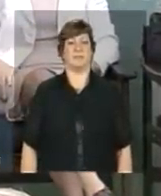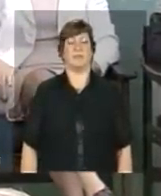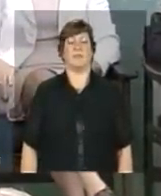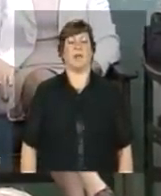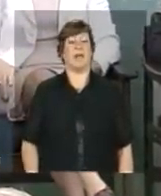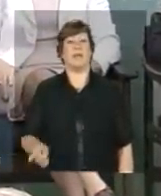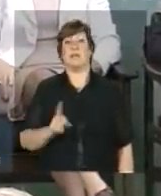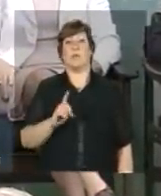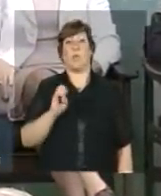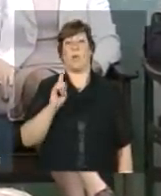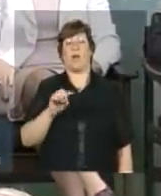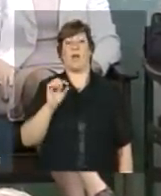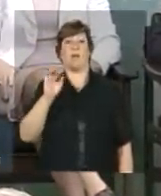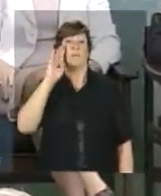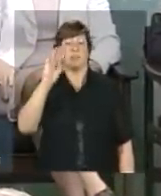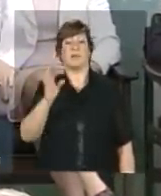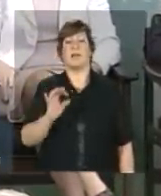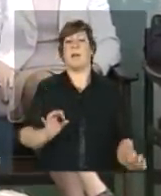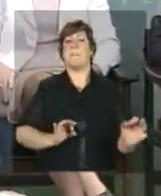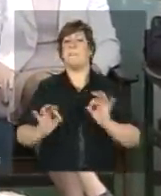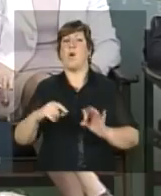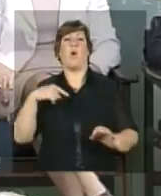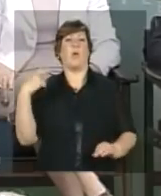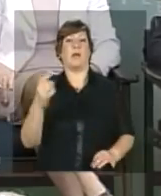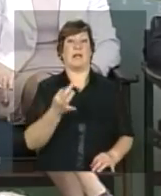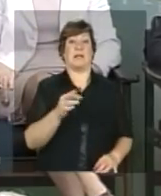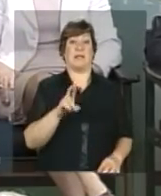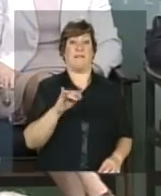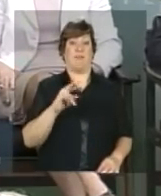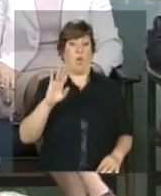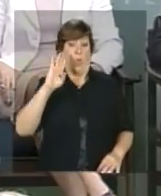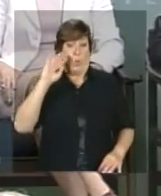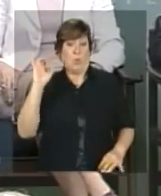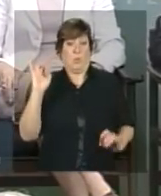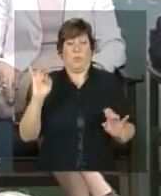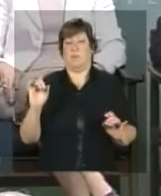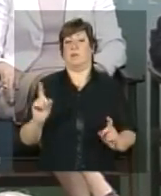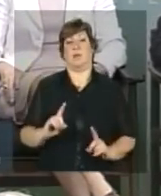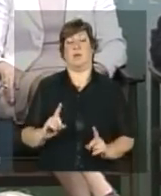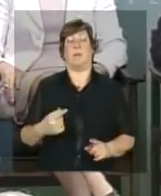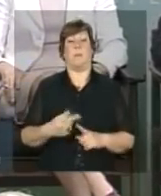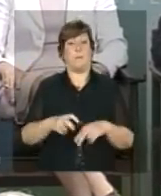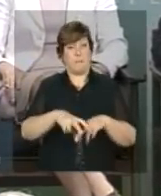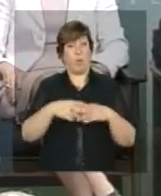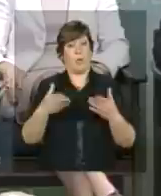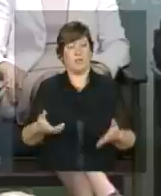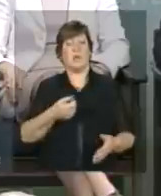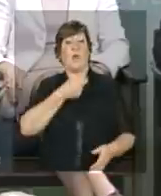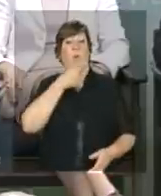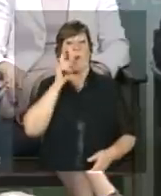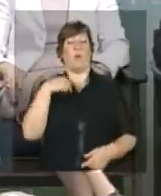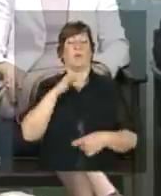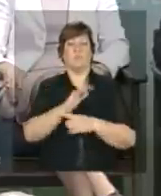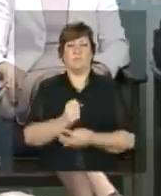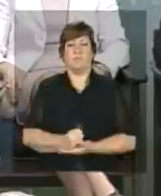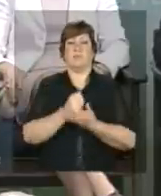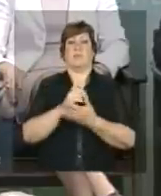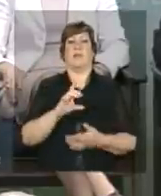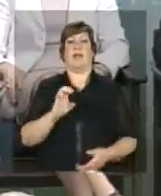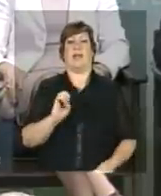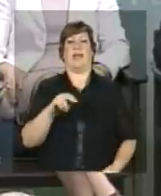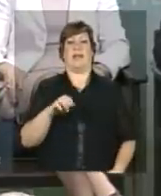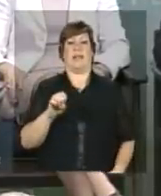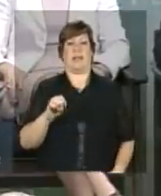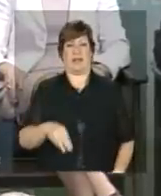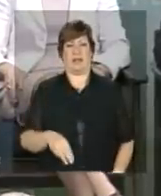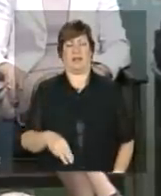trivial nenhum nenhum projeto é trivial por isso que ontem eu defendi o Enem sabe por que que eu defendi o Enem aqui